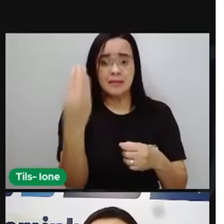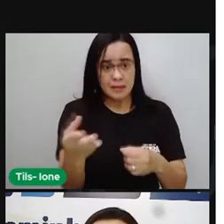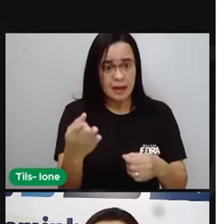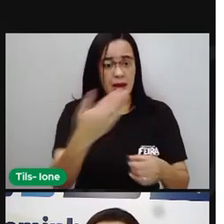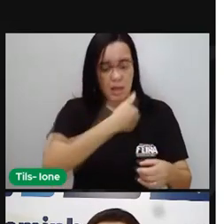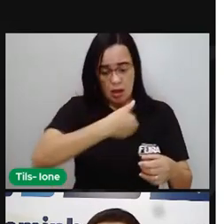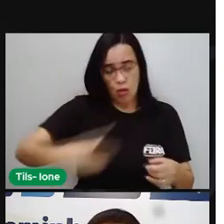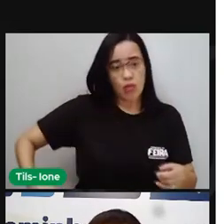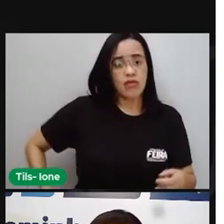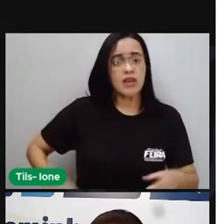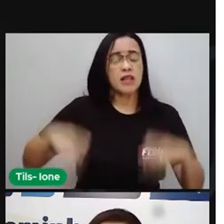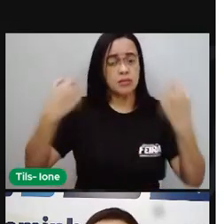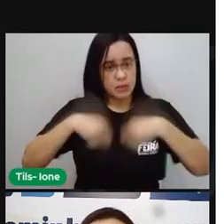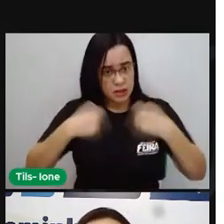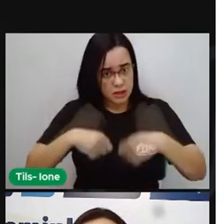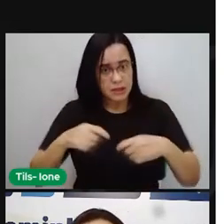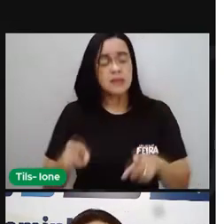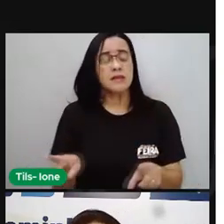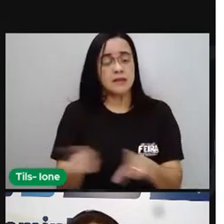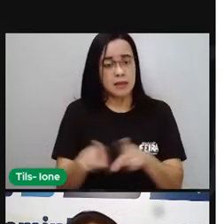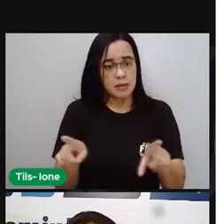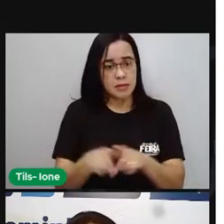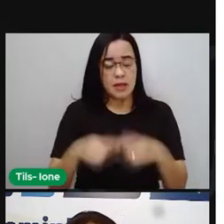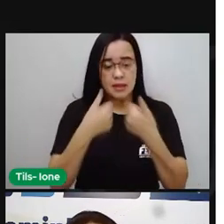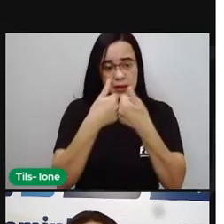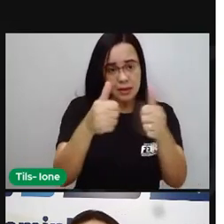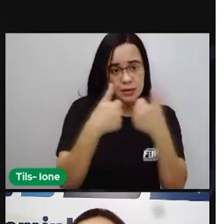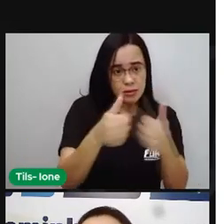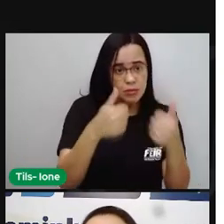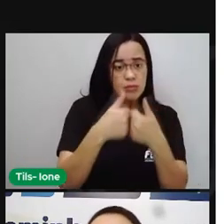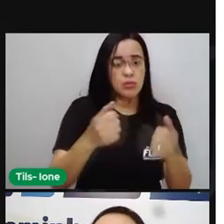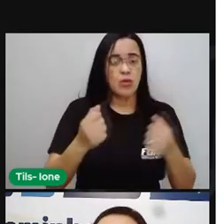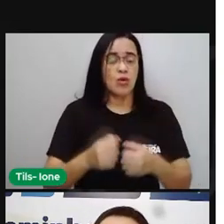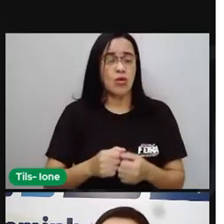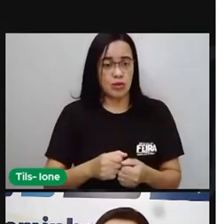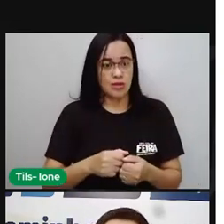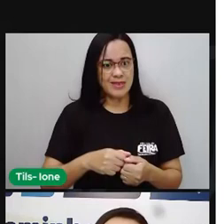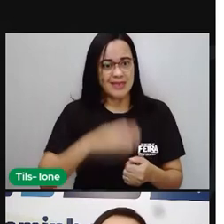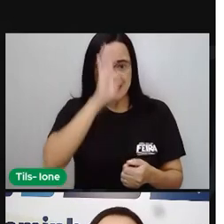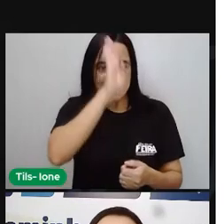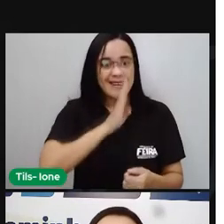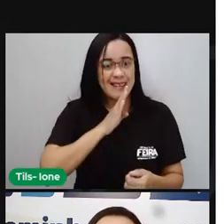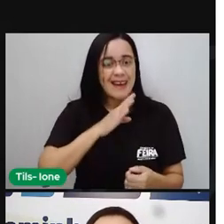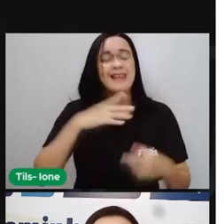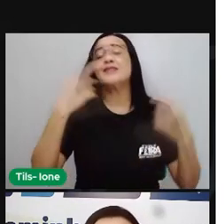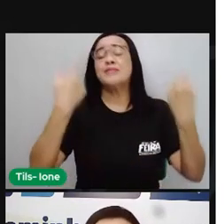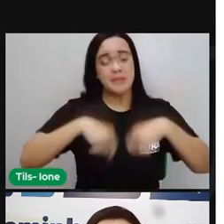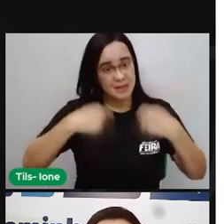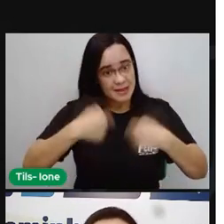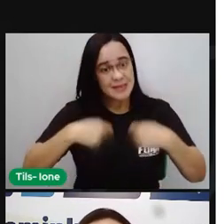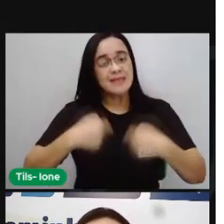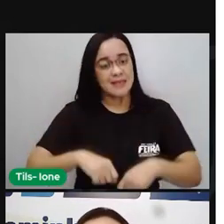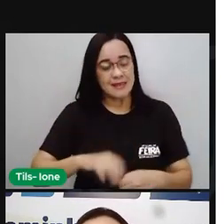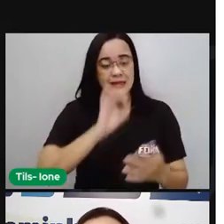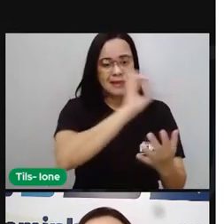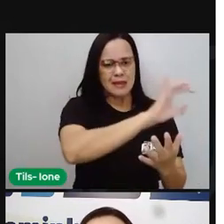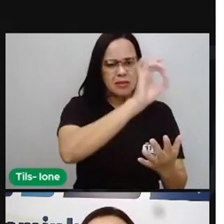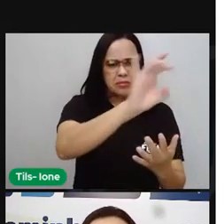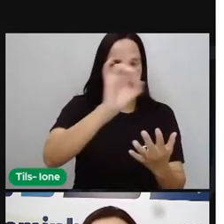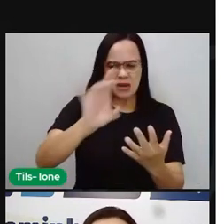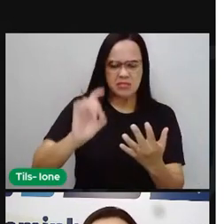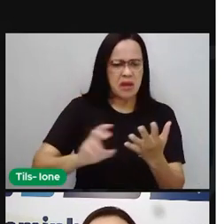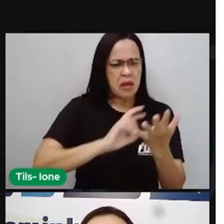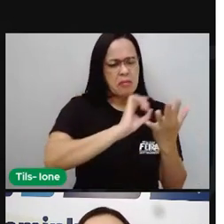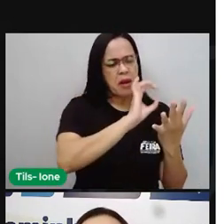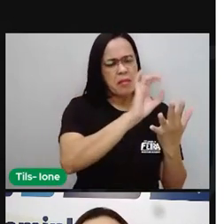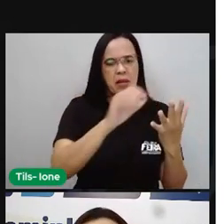transporte urbano e também interestadual gratuito, entre outras aí, situações em que os idosos têm